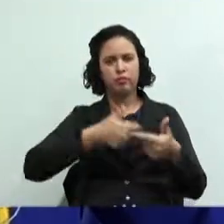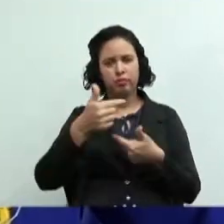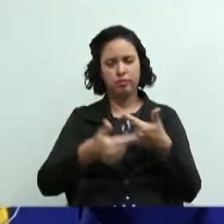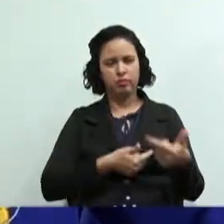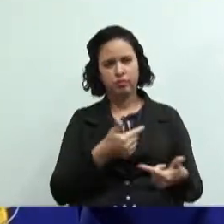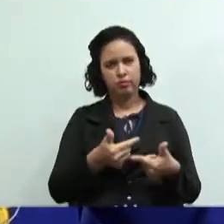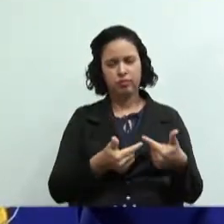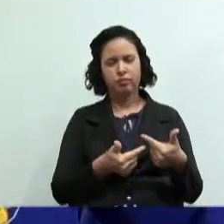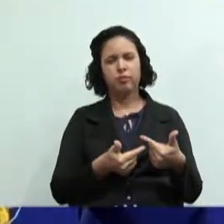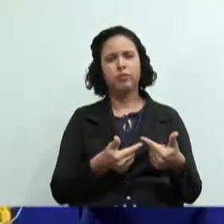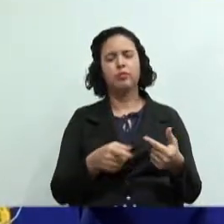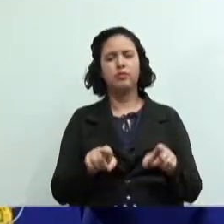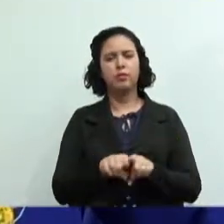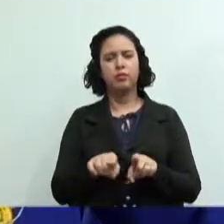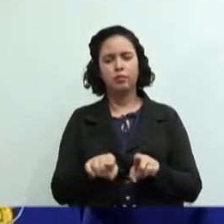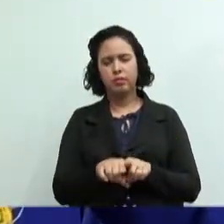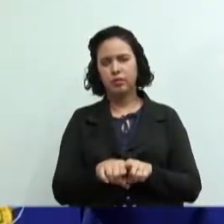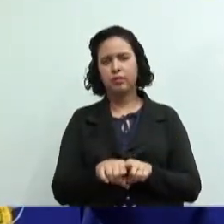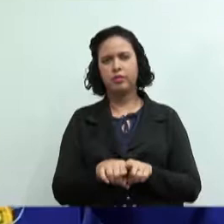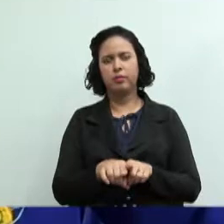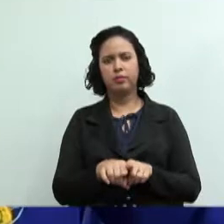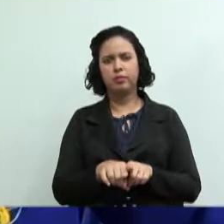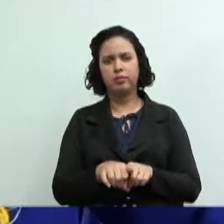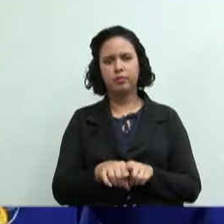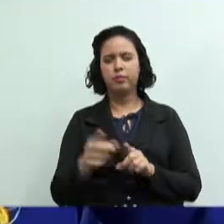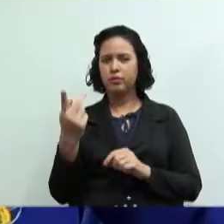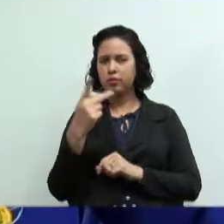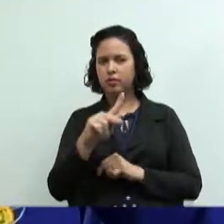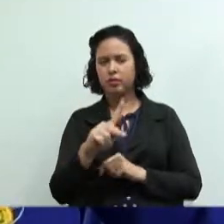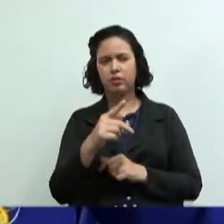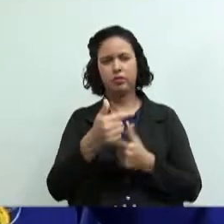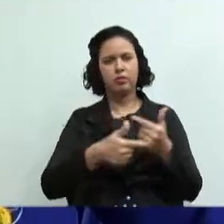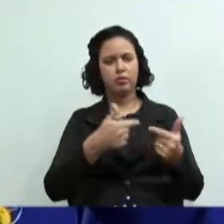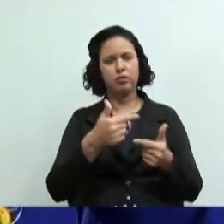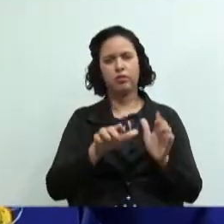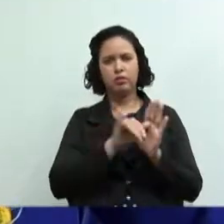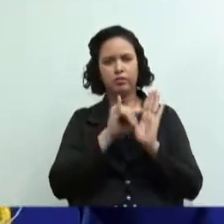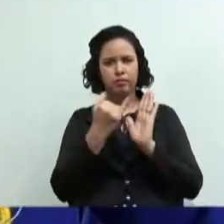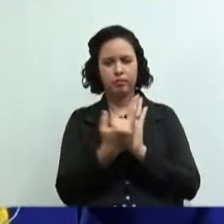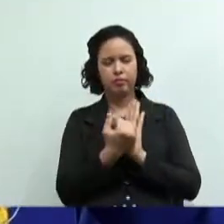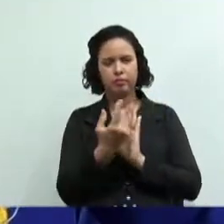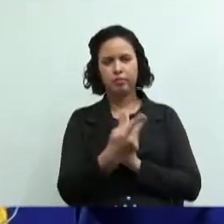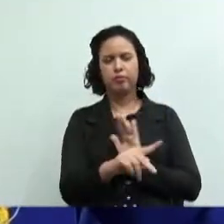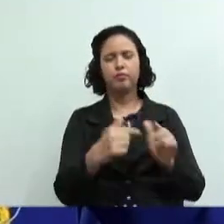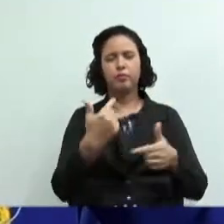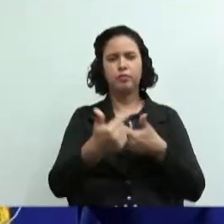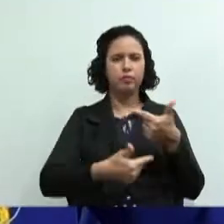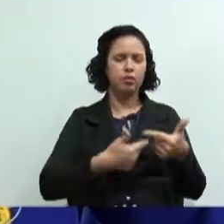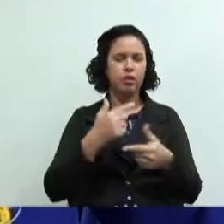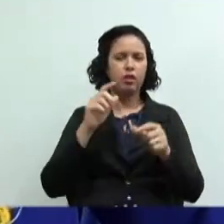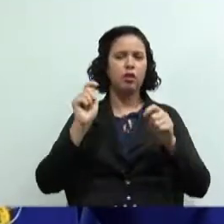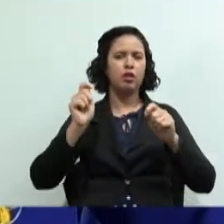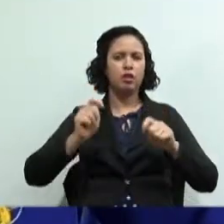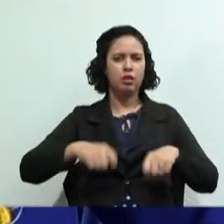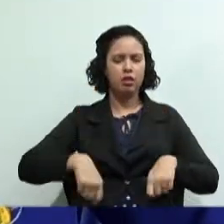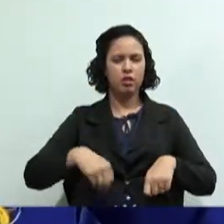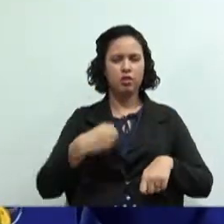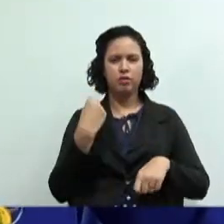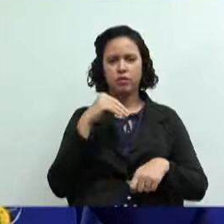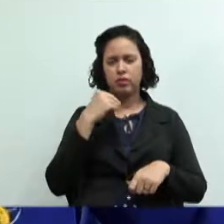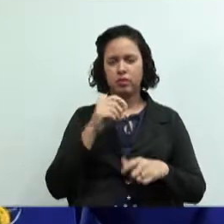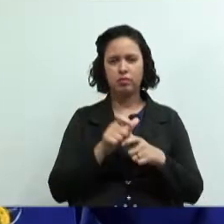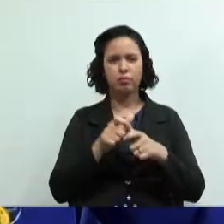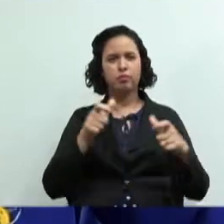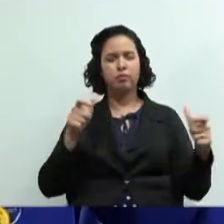donos daquilo que eles produzem, donos do seu trabalho, do seu jeito de trabalhar, podendo ter vantagens muito